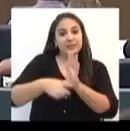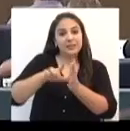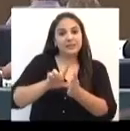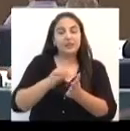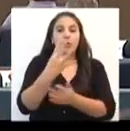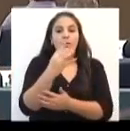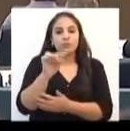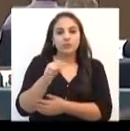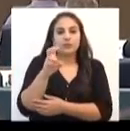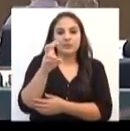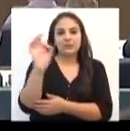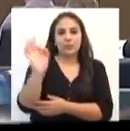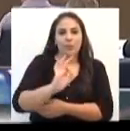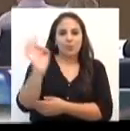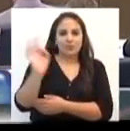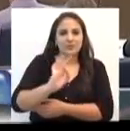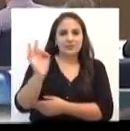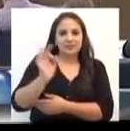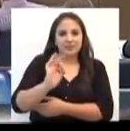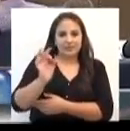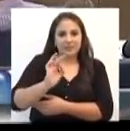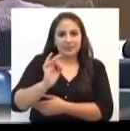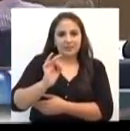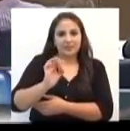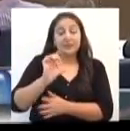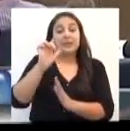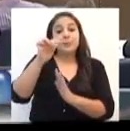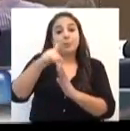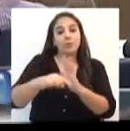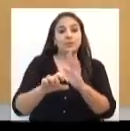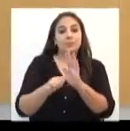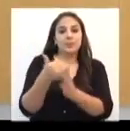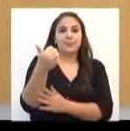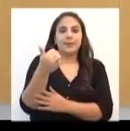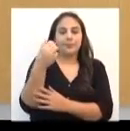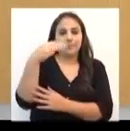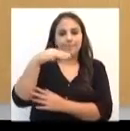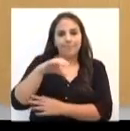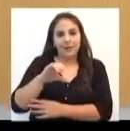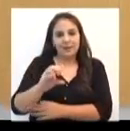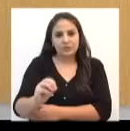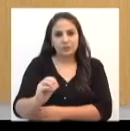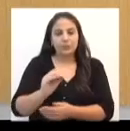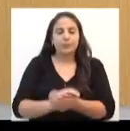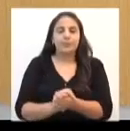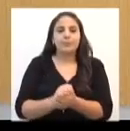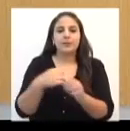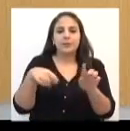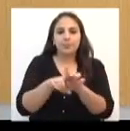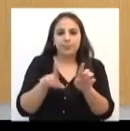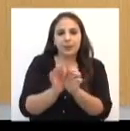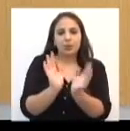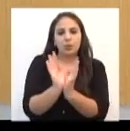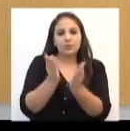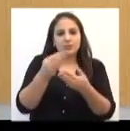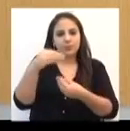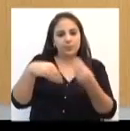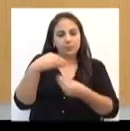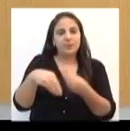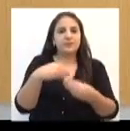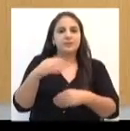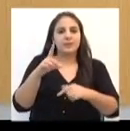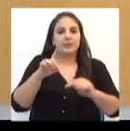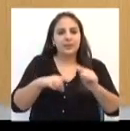,5%, retroativo a partir de 1º de março. Frente parlamentar mista dos recursos hídricos